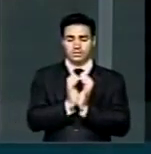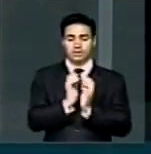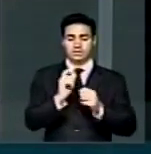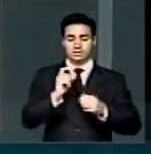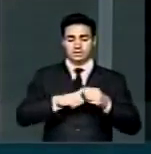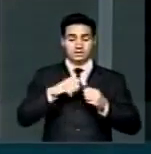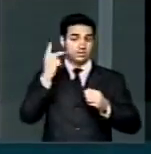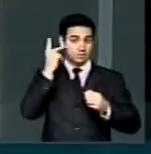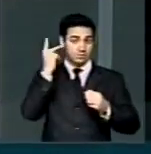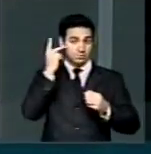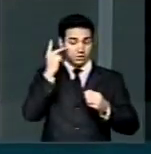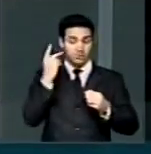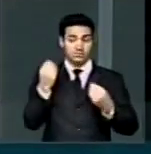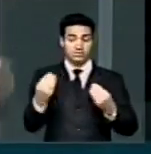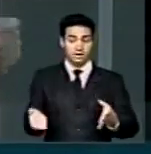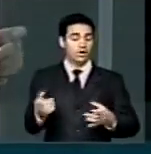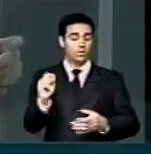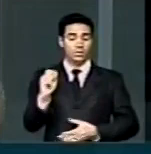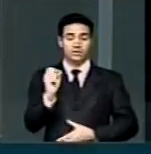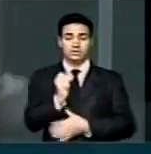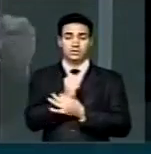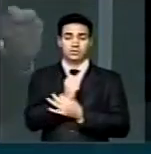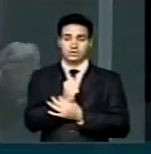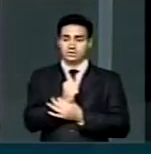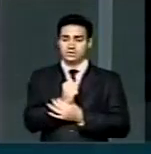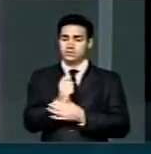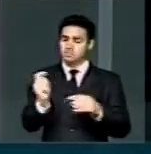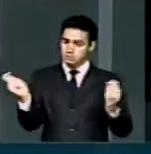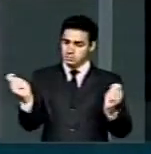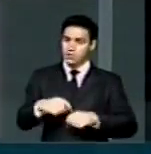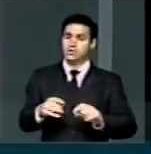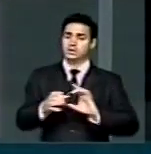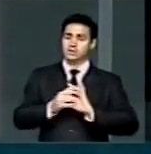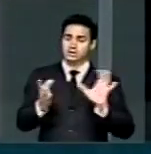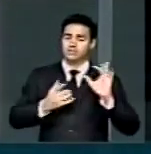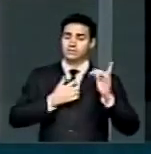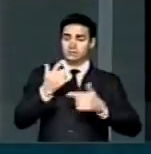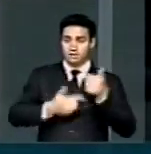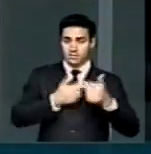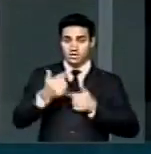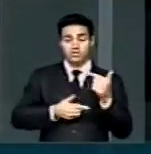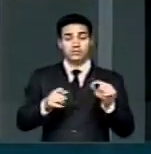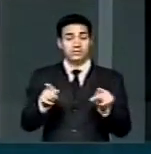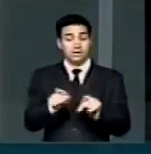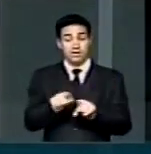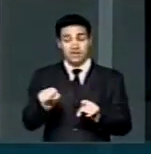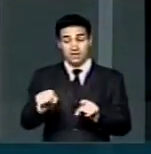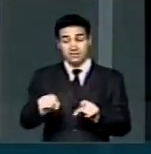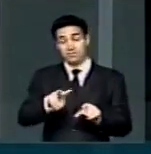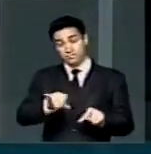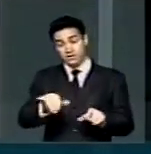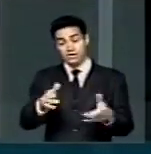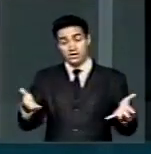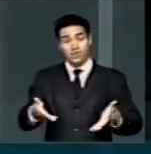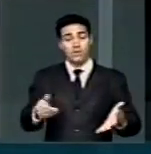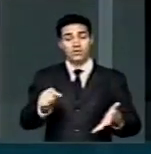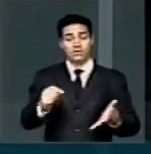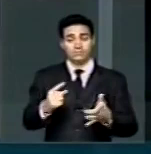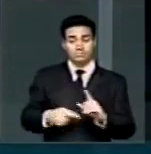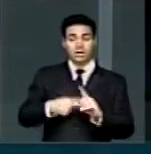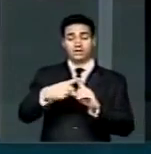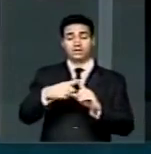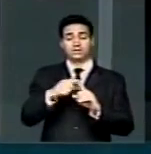dando a elas a segurança de que podem exercer o seu trabalho e essa medida vai agora ser